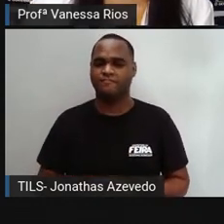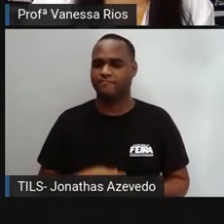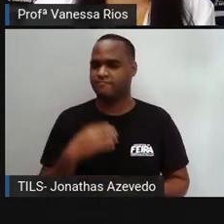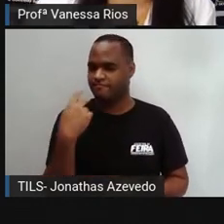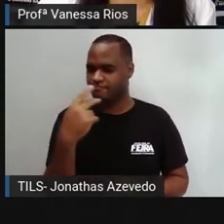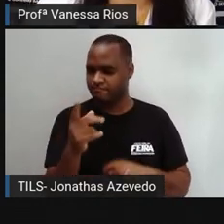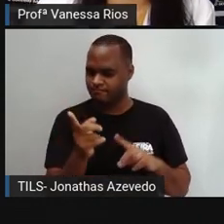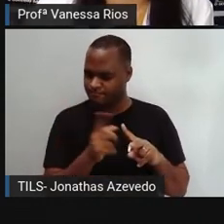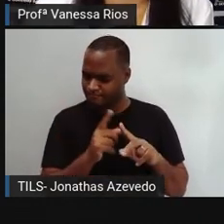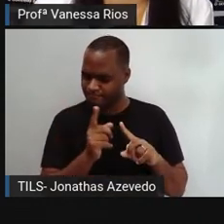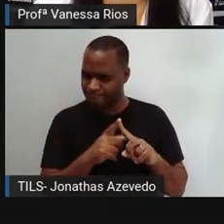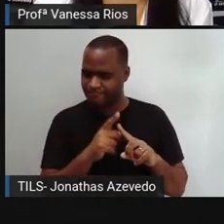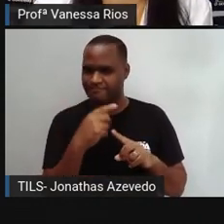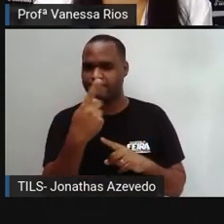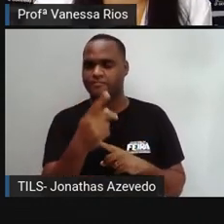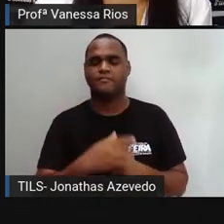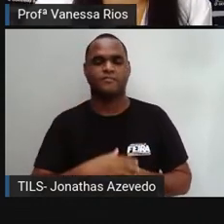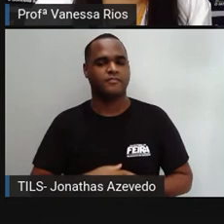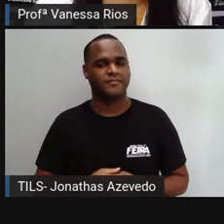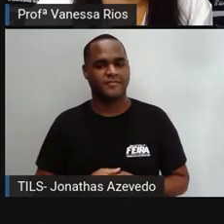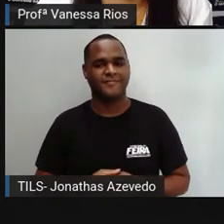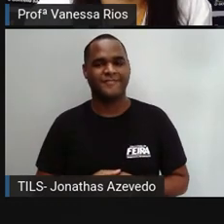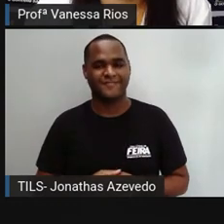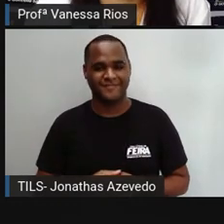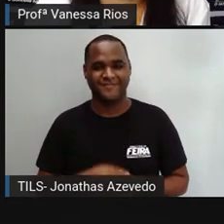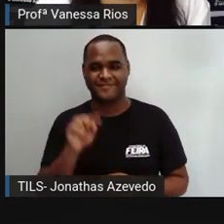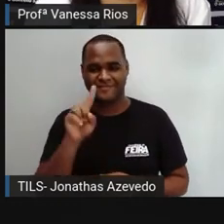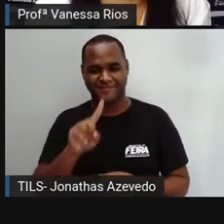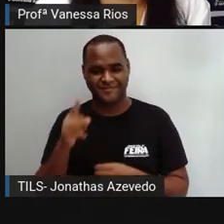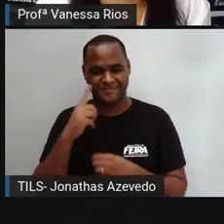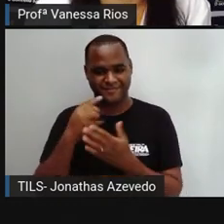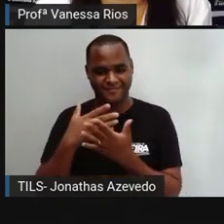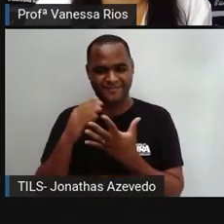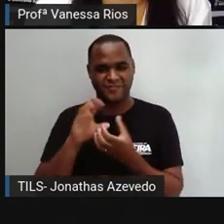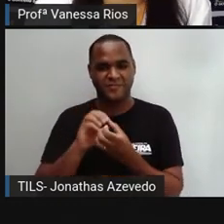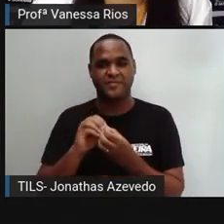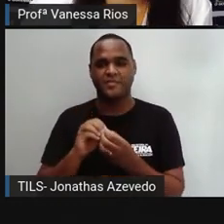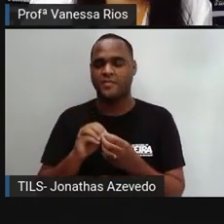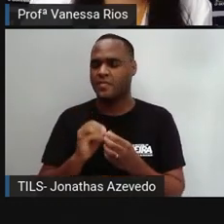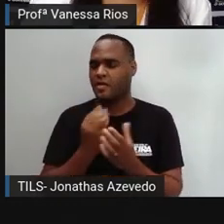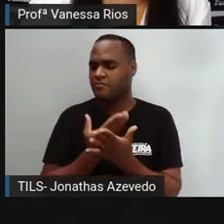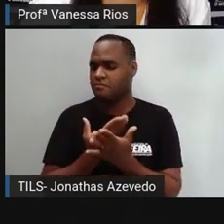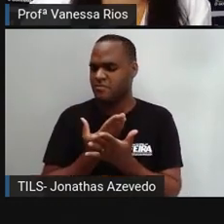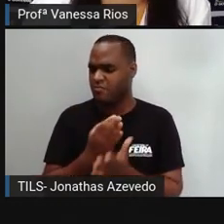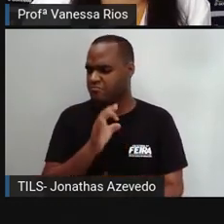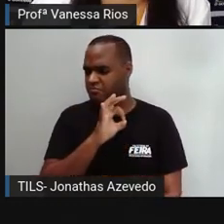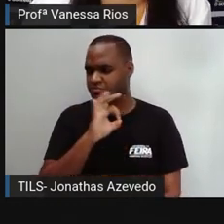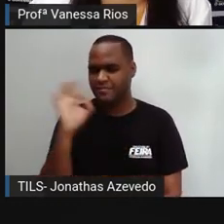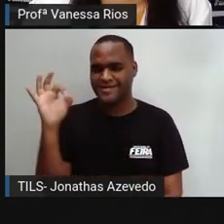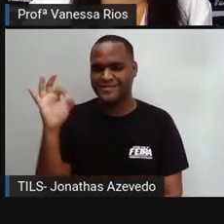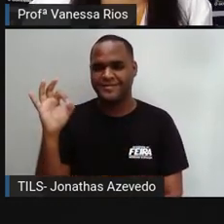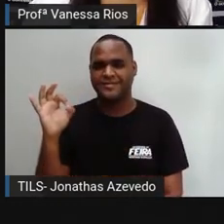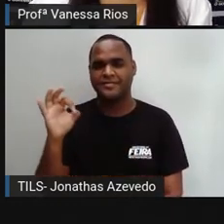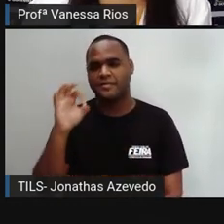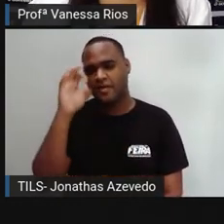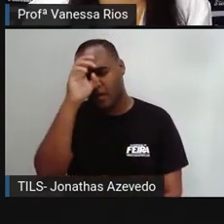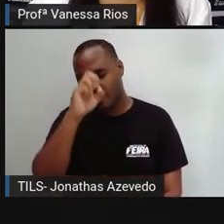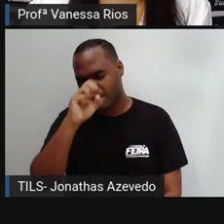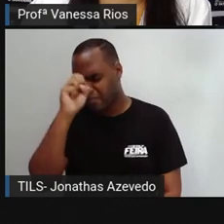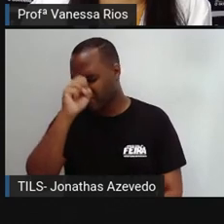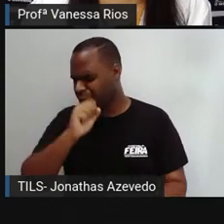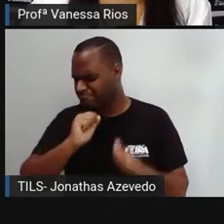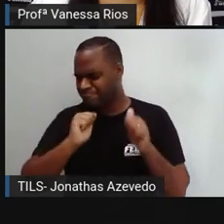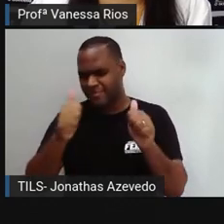PRO sempre termina, mas aí agora a PRO usou algumas gírias para concluir a aula. Estudar é massa, aprender